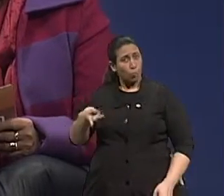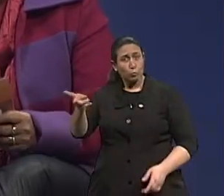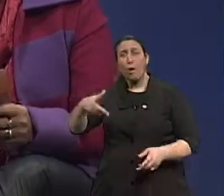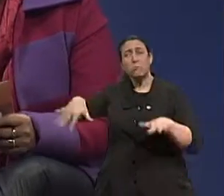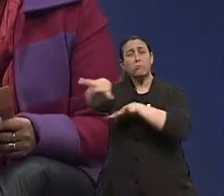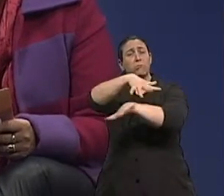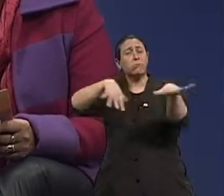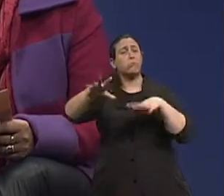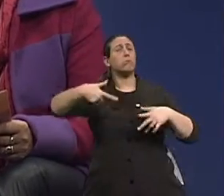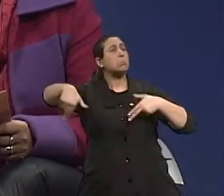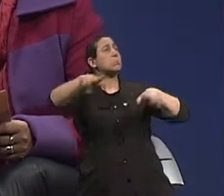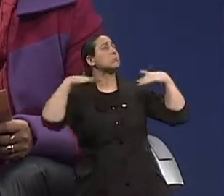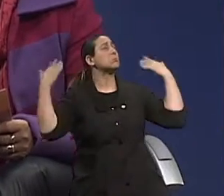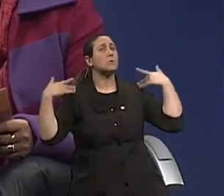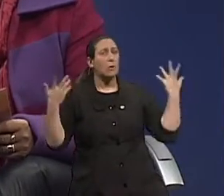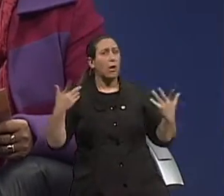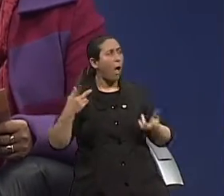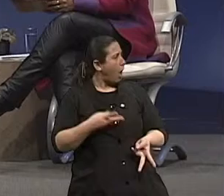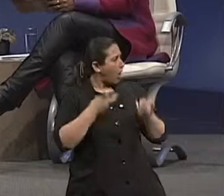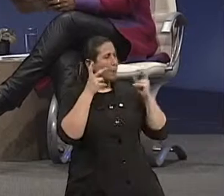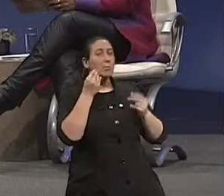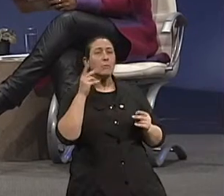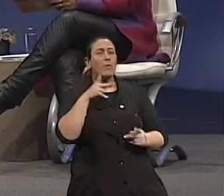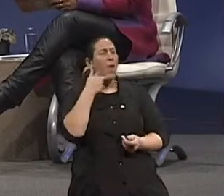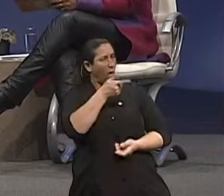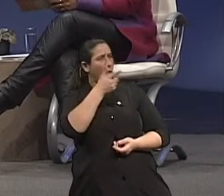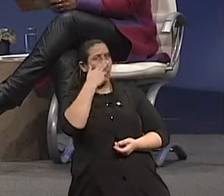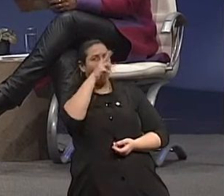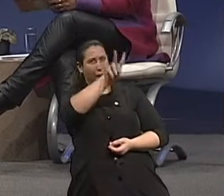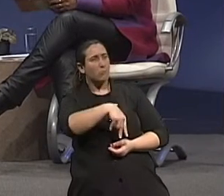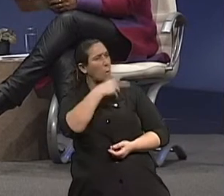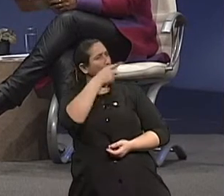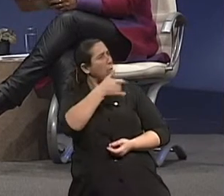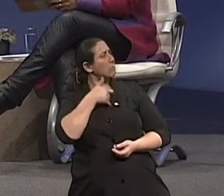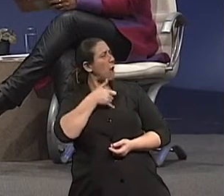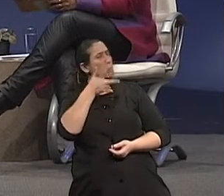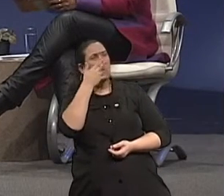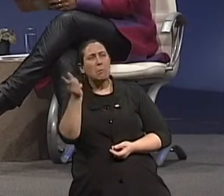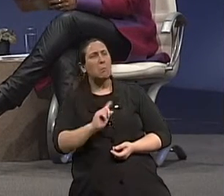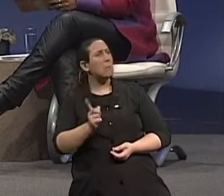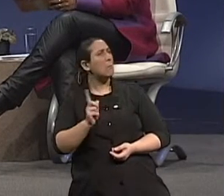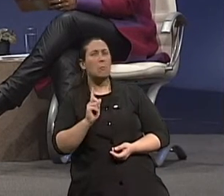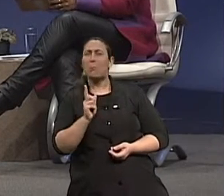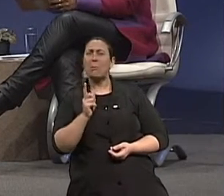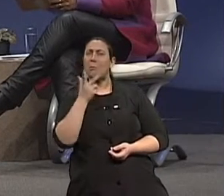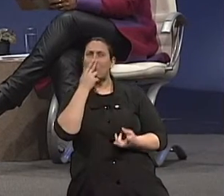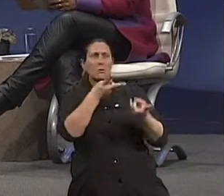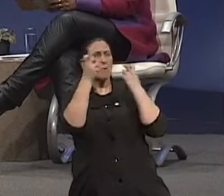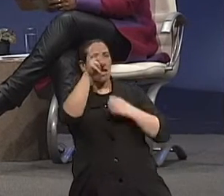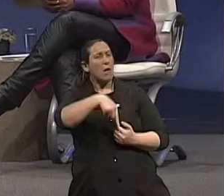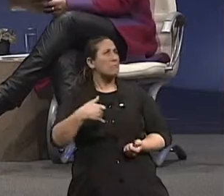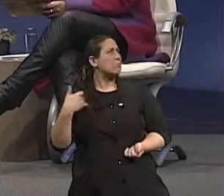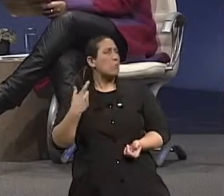Então, não parece que tu tens essa idade. Porque ao olhar do outro, uma pessoa de 65 anos,